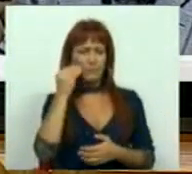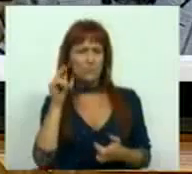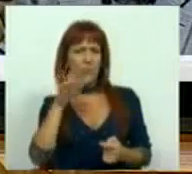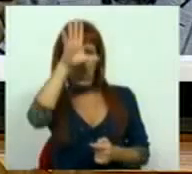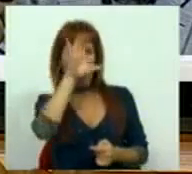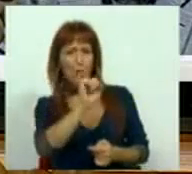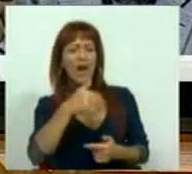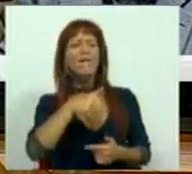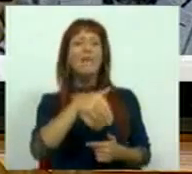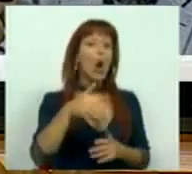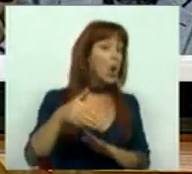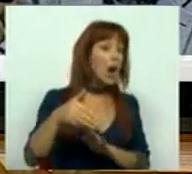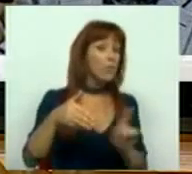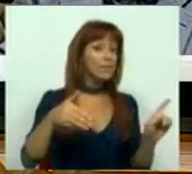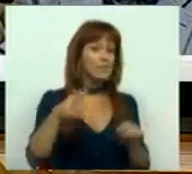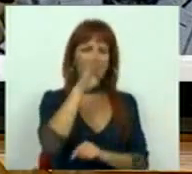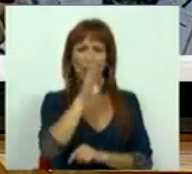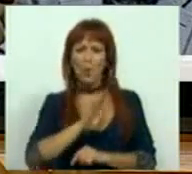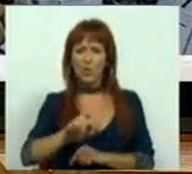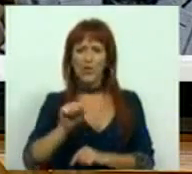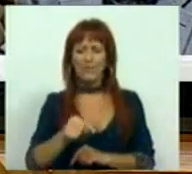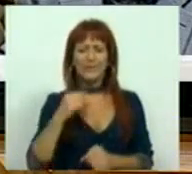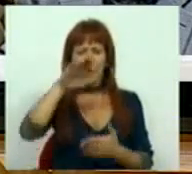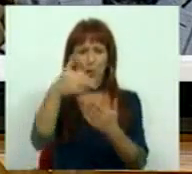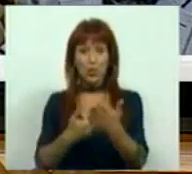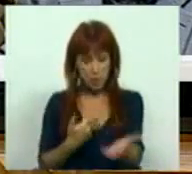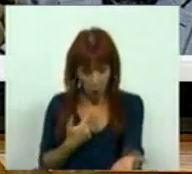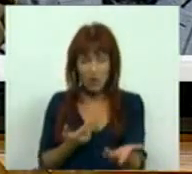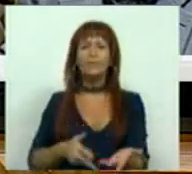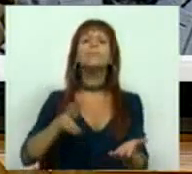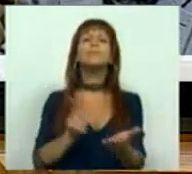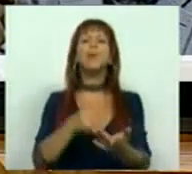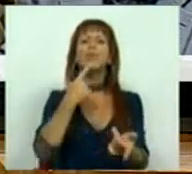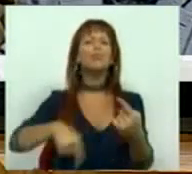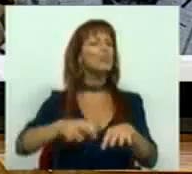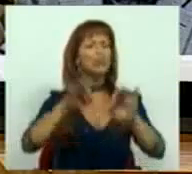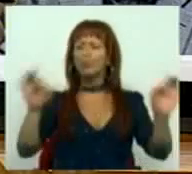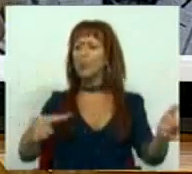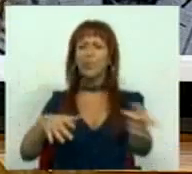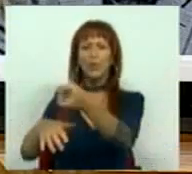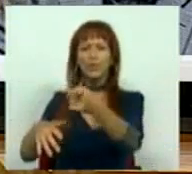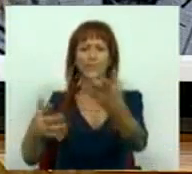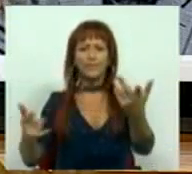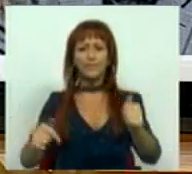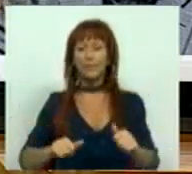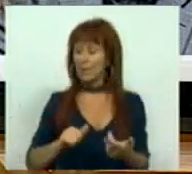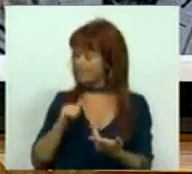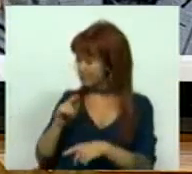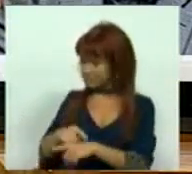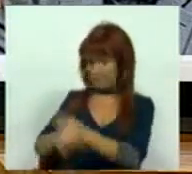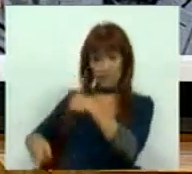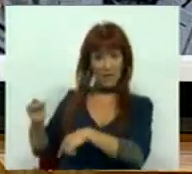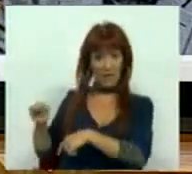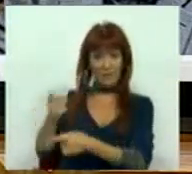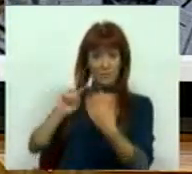como o Governo vai ou não concretizar a resolução que hoje aqui aprovamos por unanimidade. É que ainda na